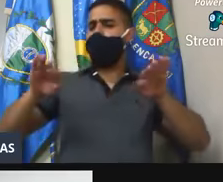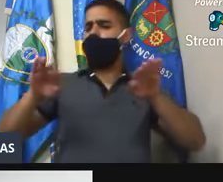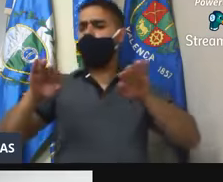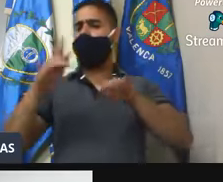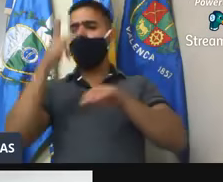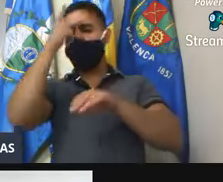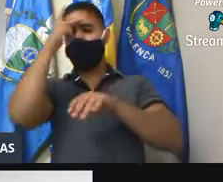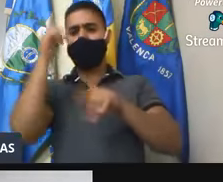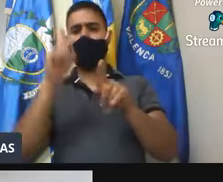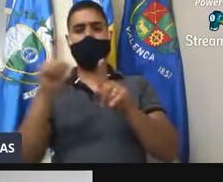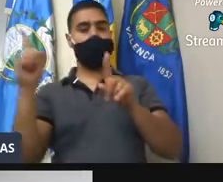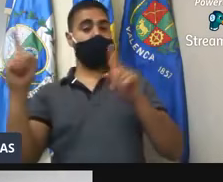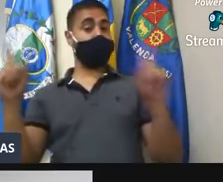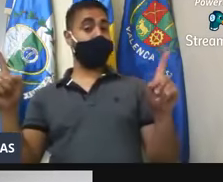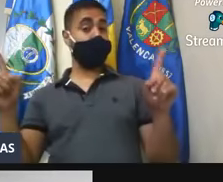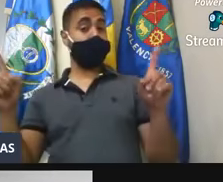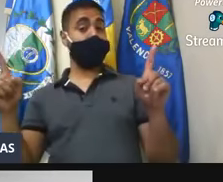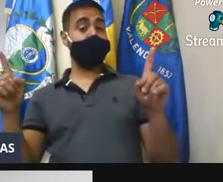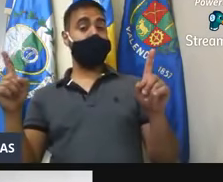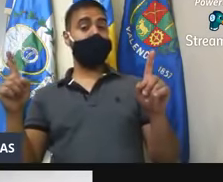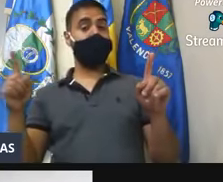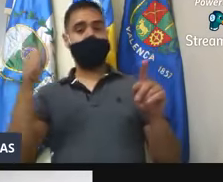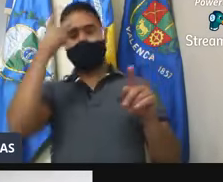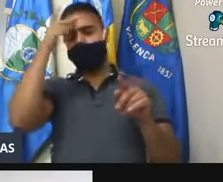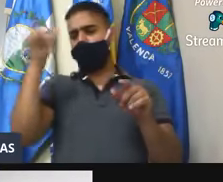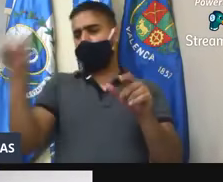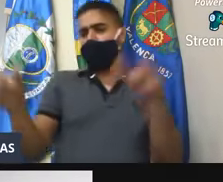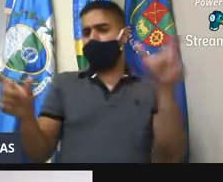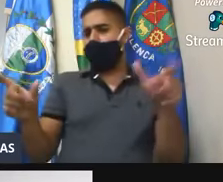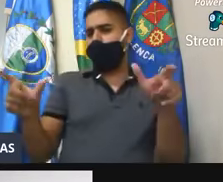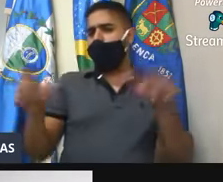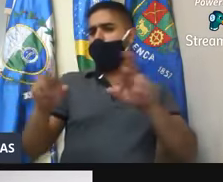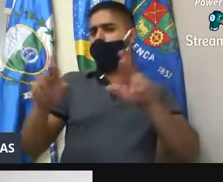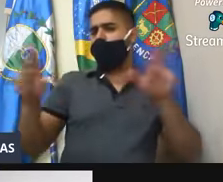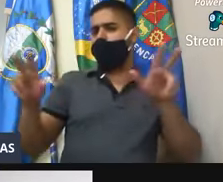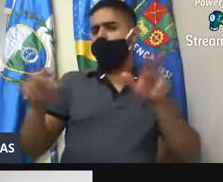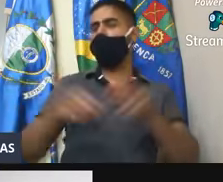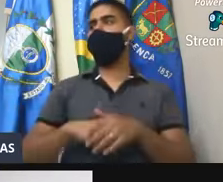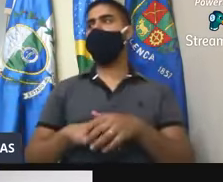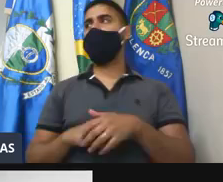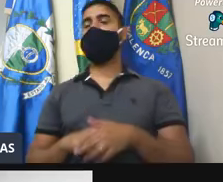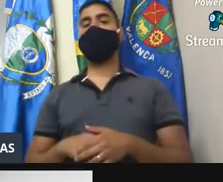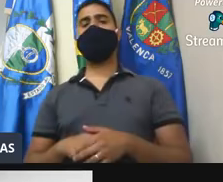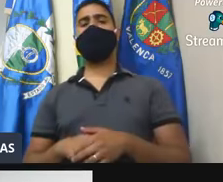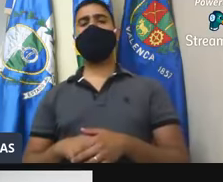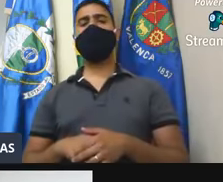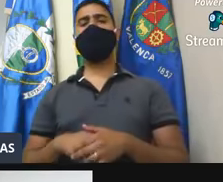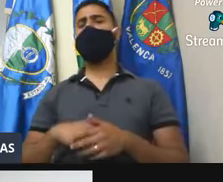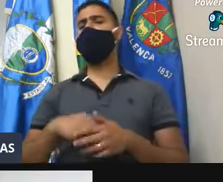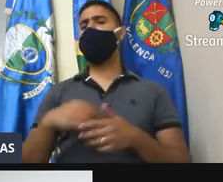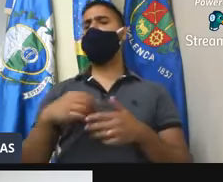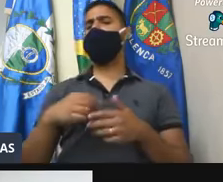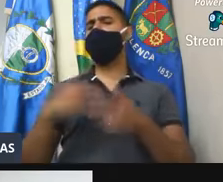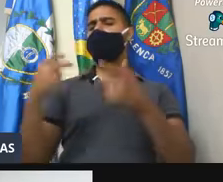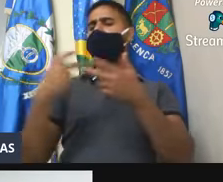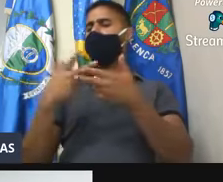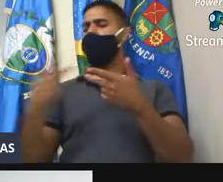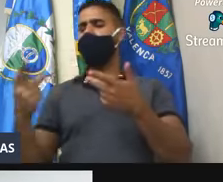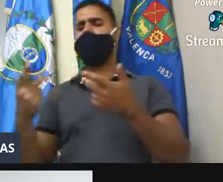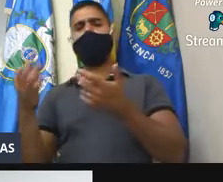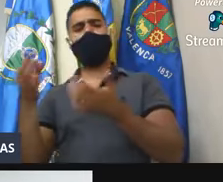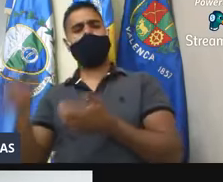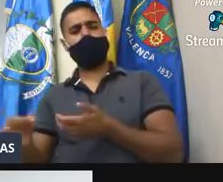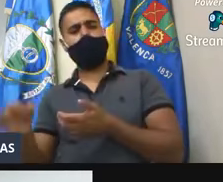adotou o distanciamento social, a quarentena. Então, com todos os acertos, com todos os erros,